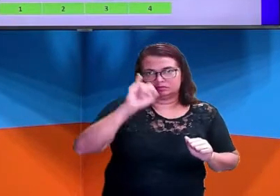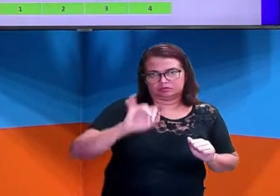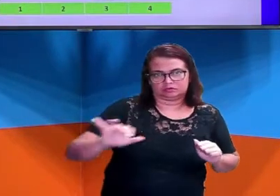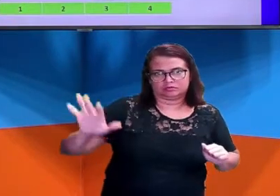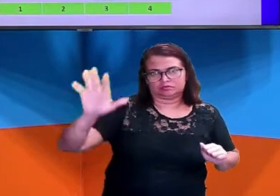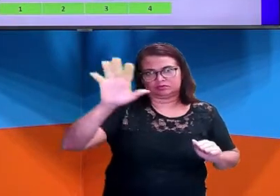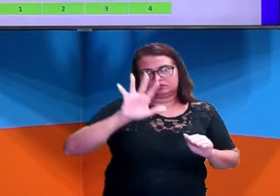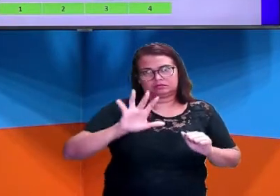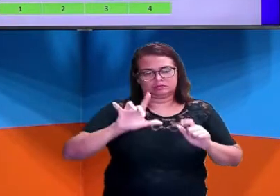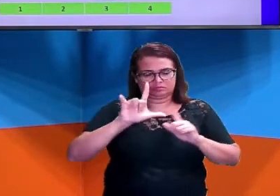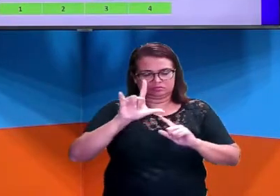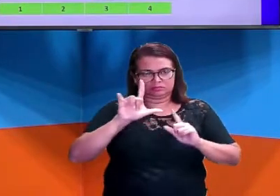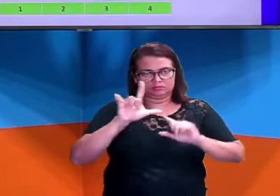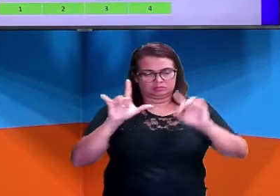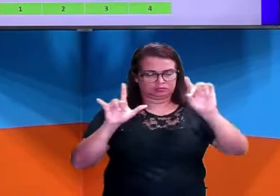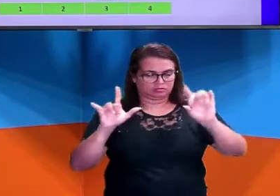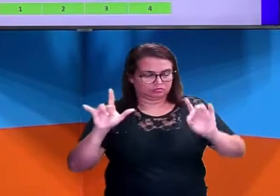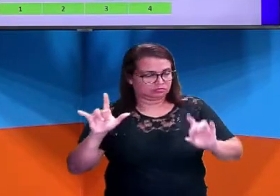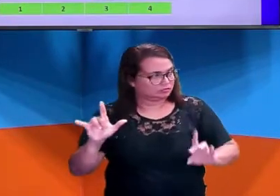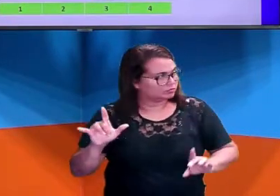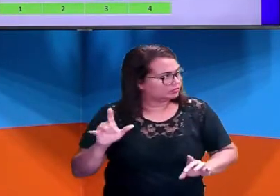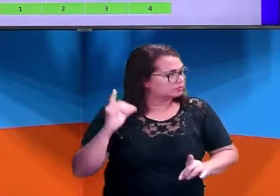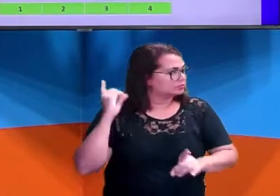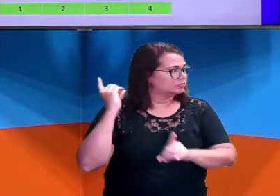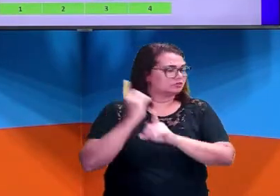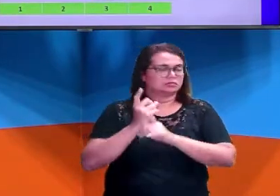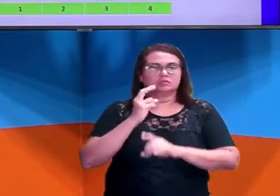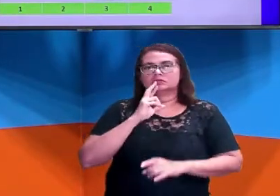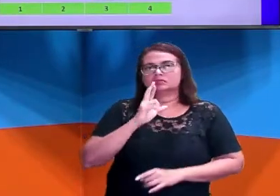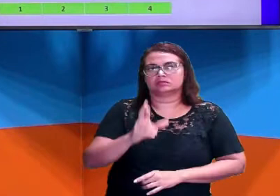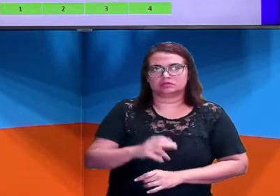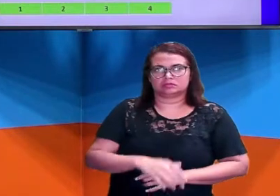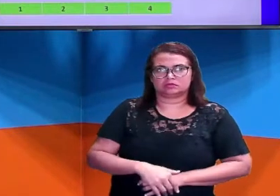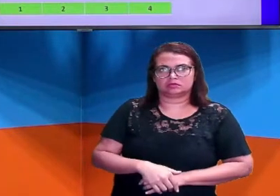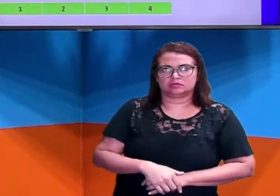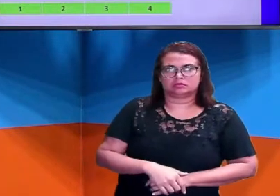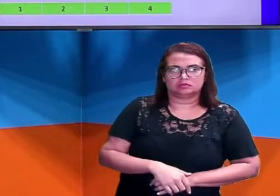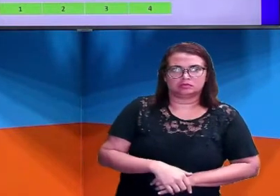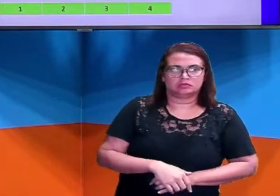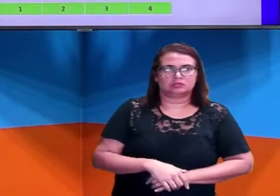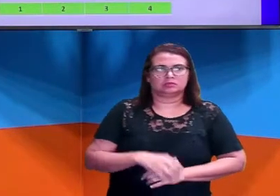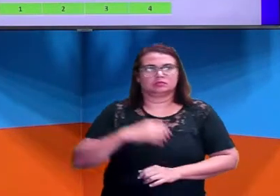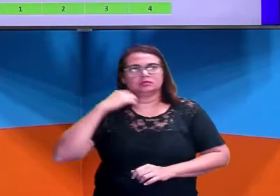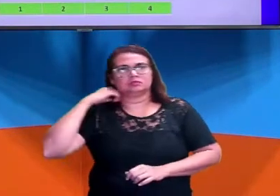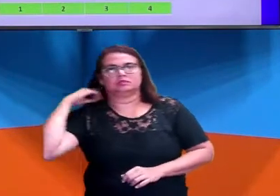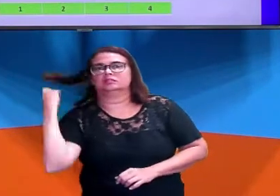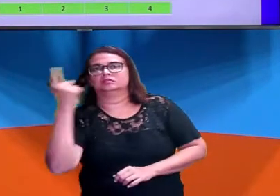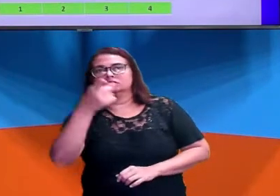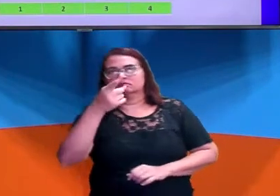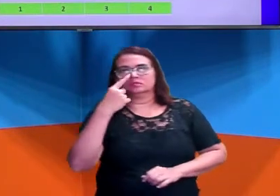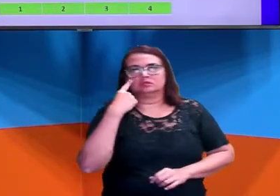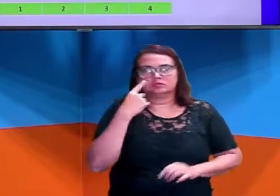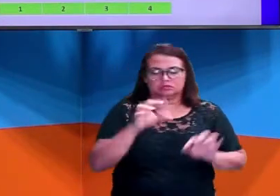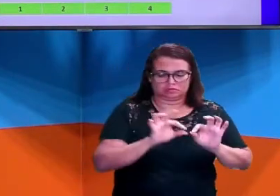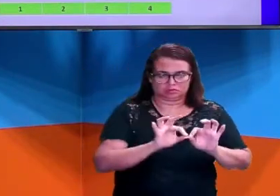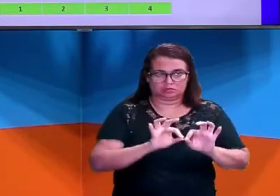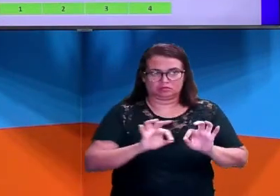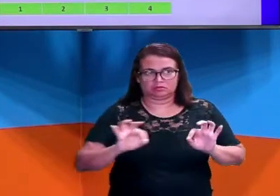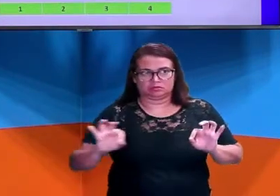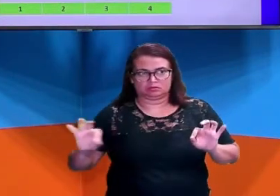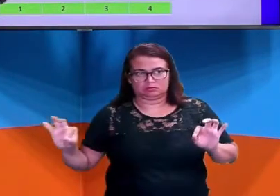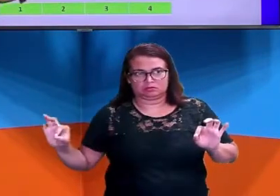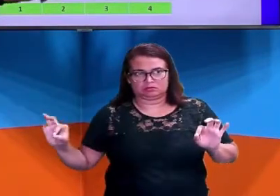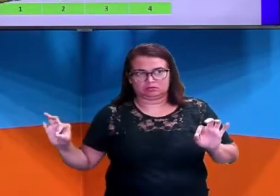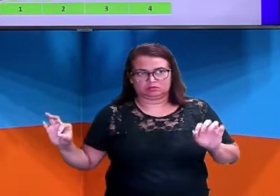perceber e identificar aí a resolução. Localiza a figura que está na linha A. Então vamos lá. Linha A,